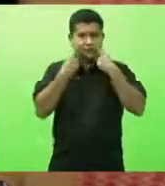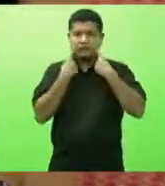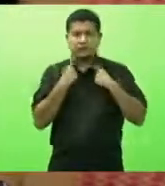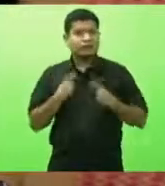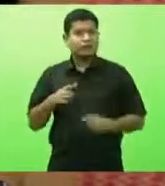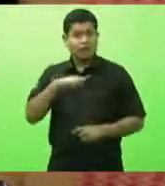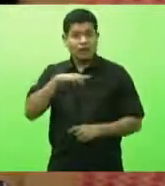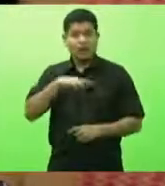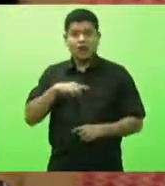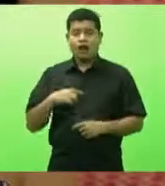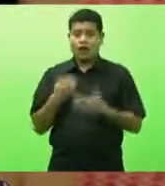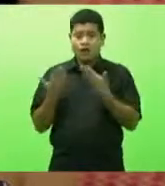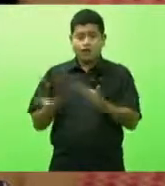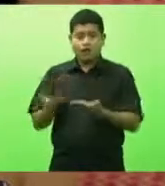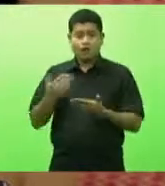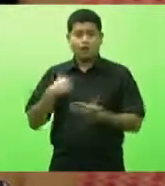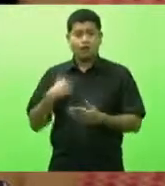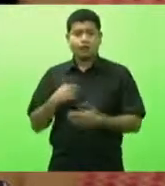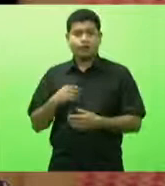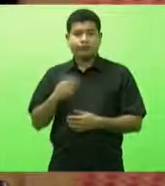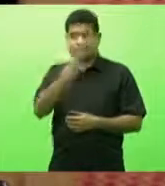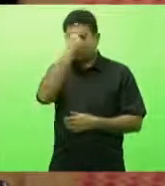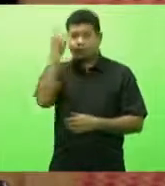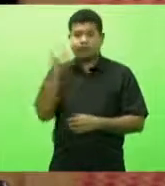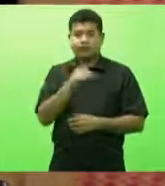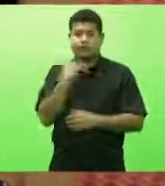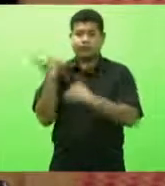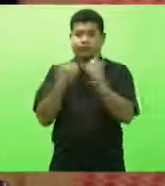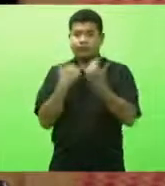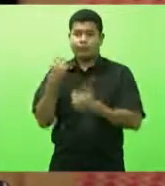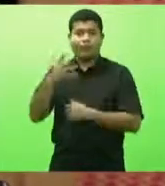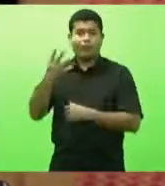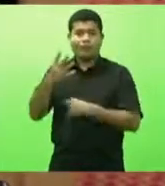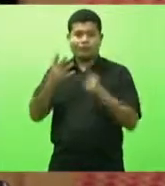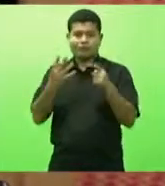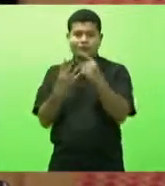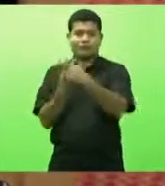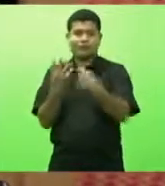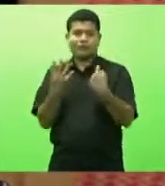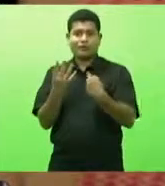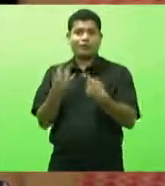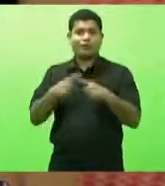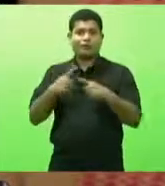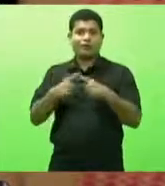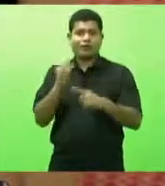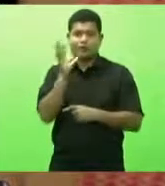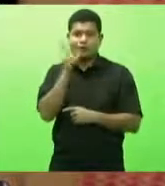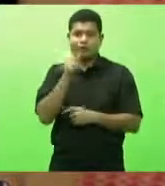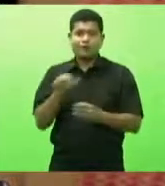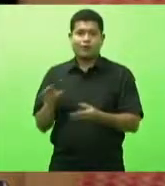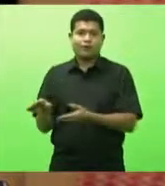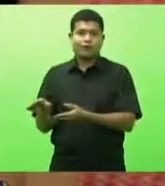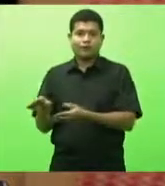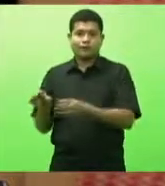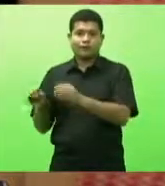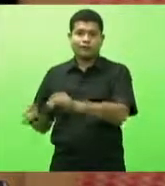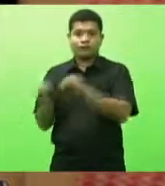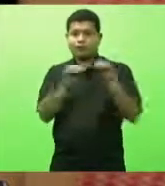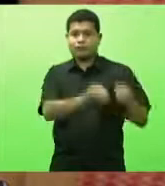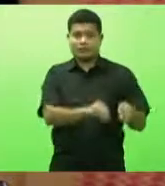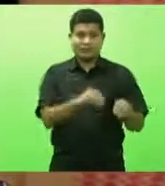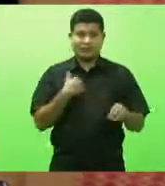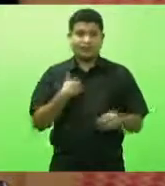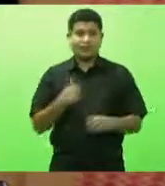dos quatro óbitos ocorridos, por demora na transferência, três poderiam ser salvos.